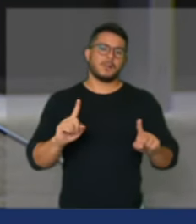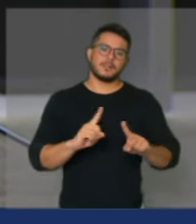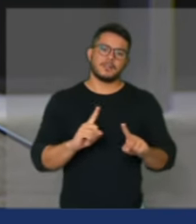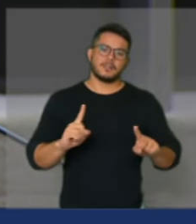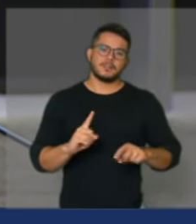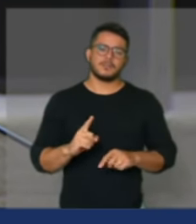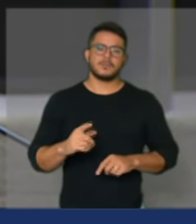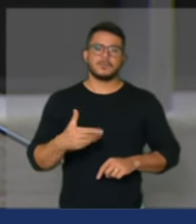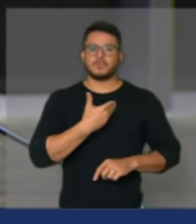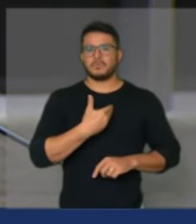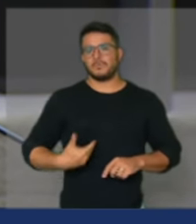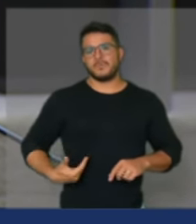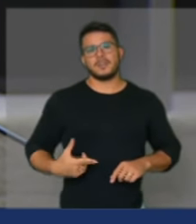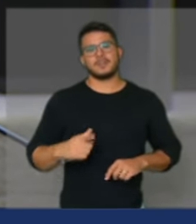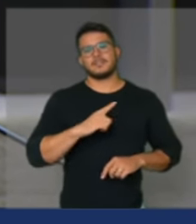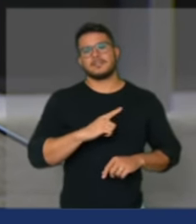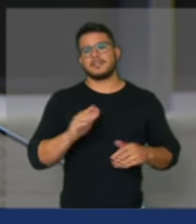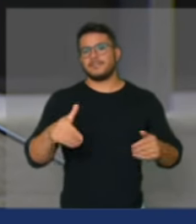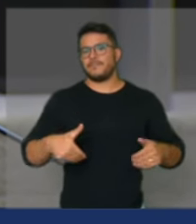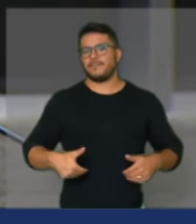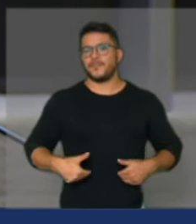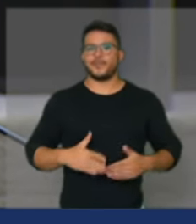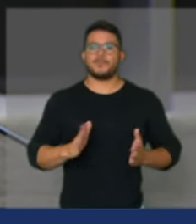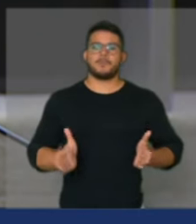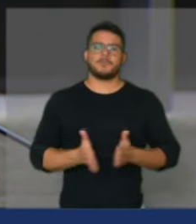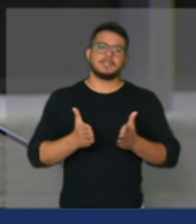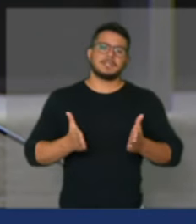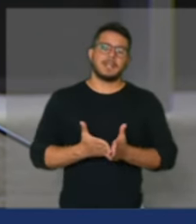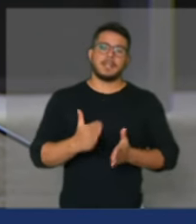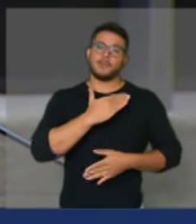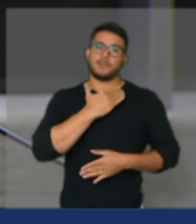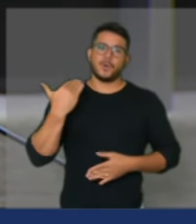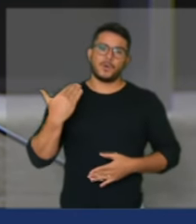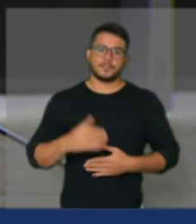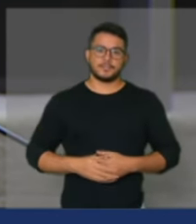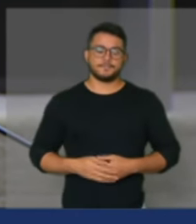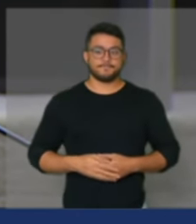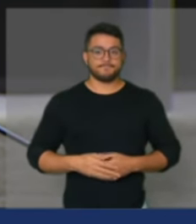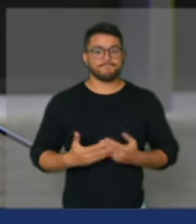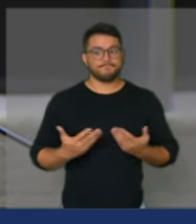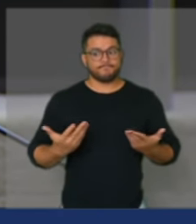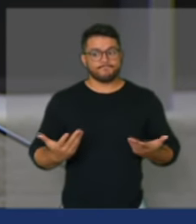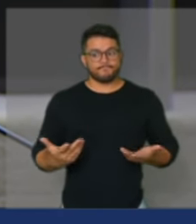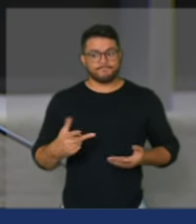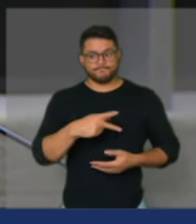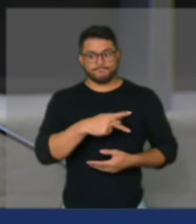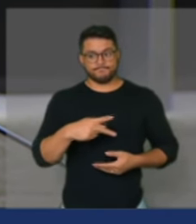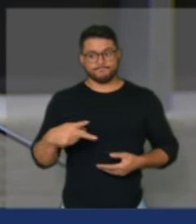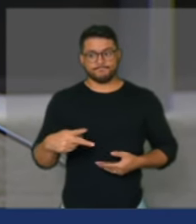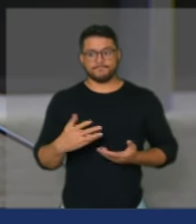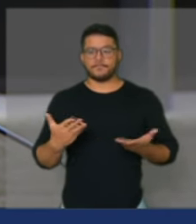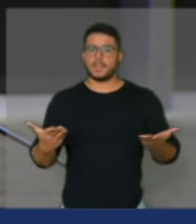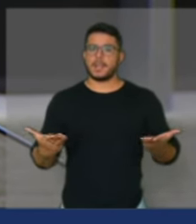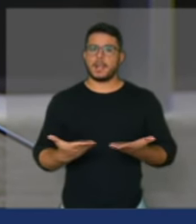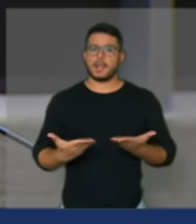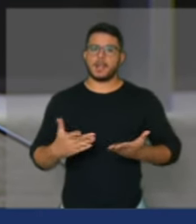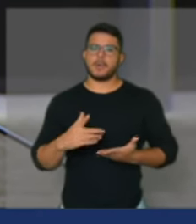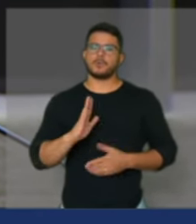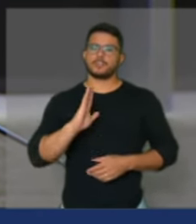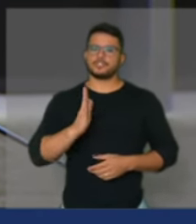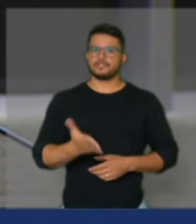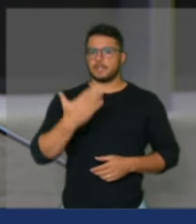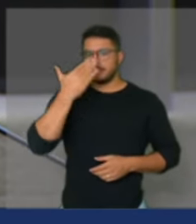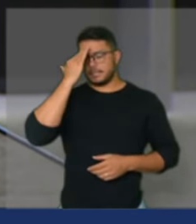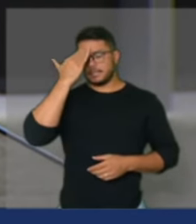morte senhor presidente agora está explicado porque o ministro Paulo Guedes